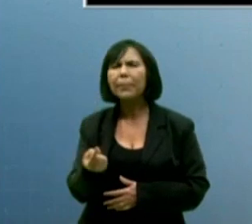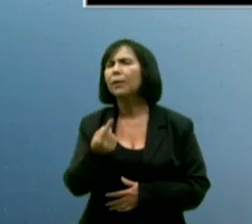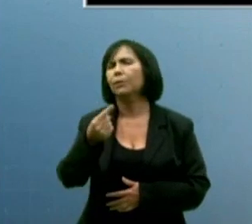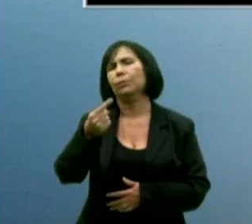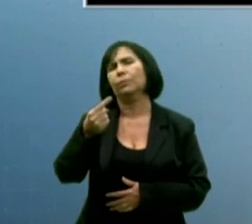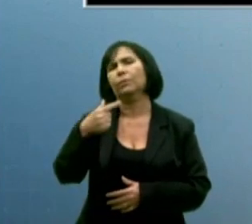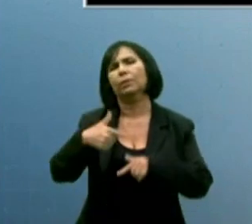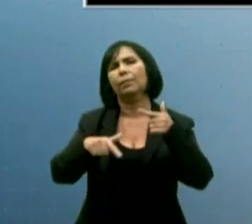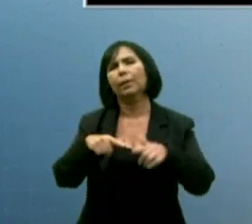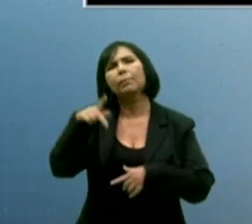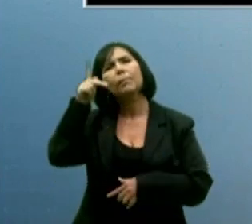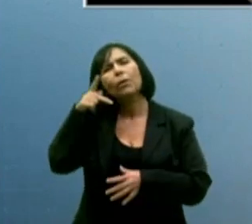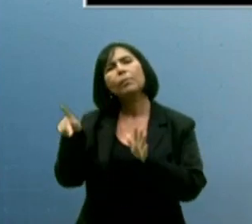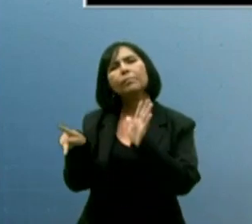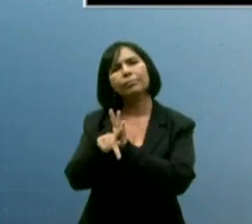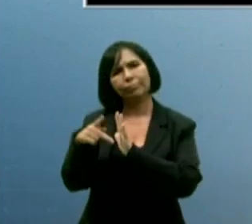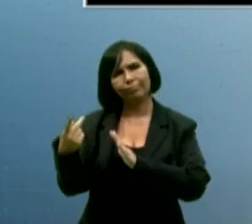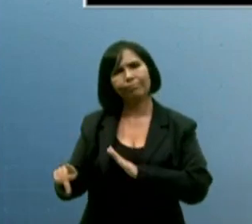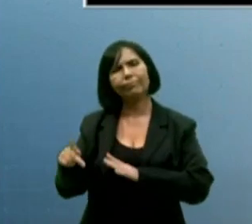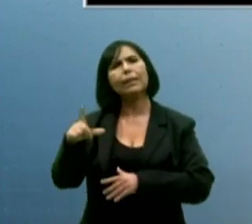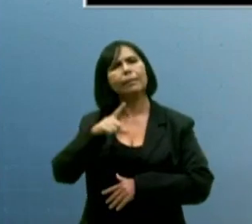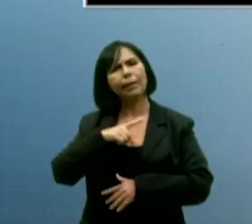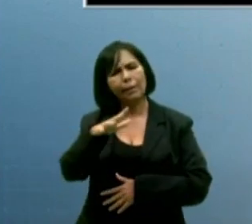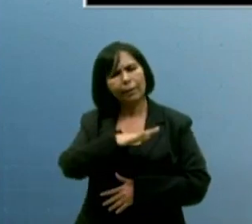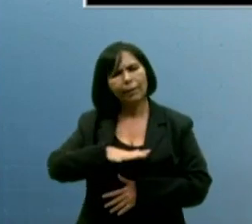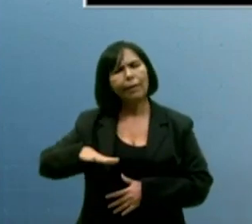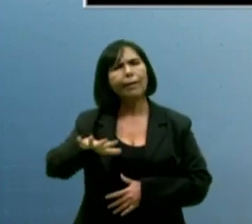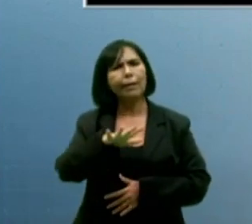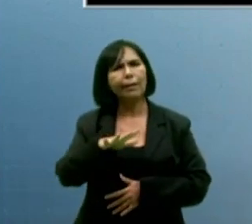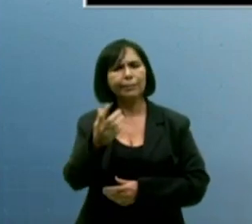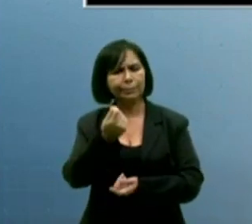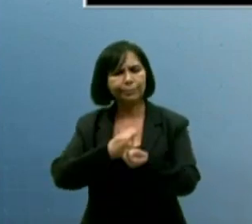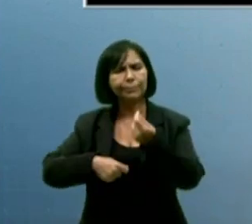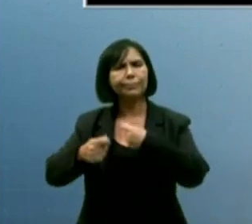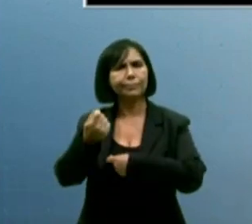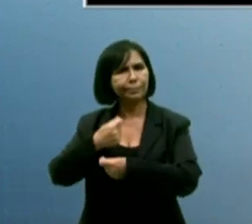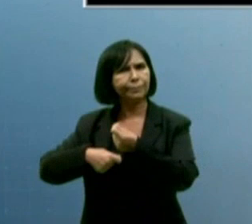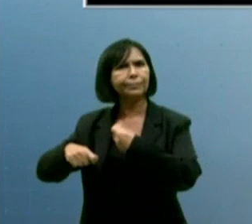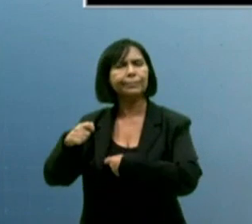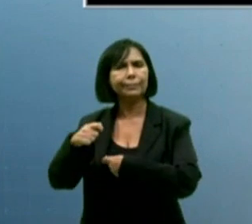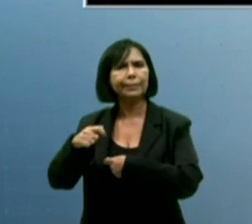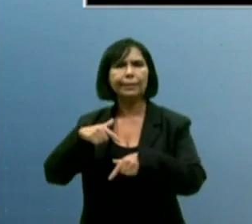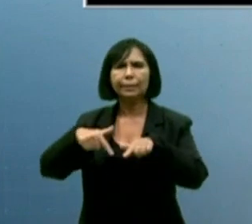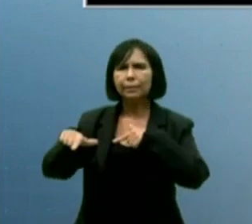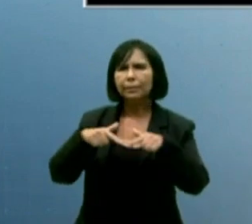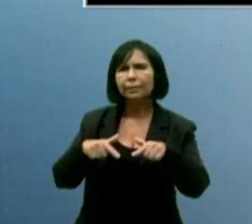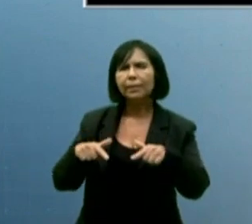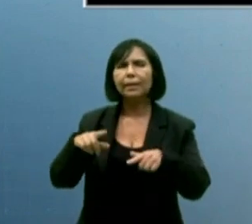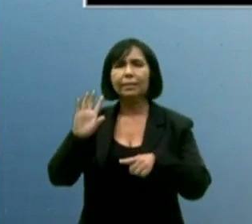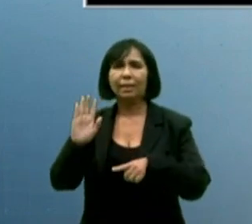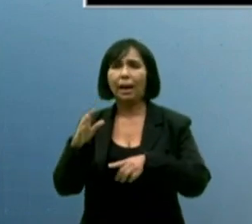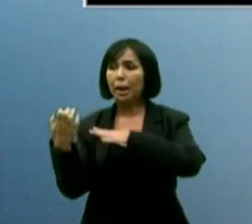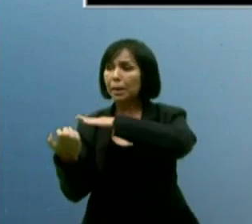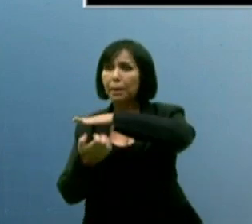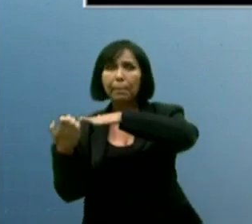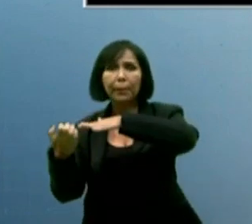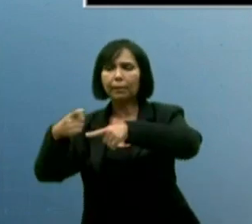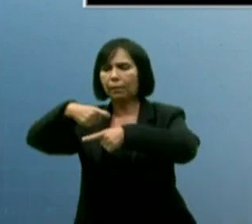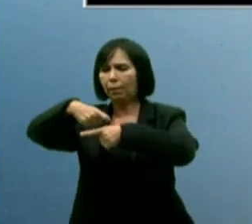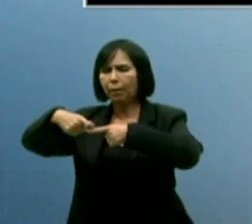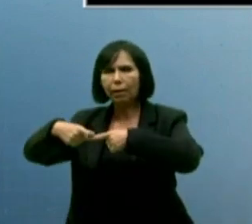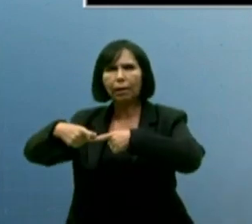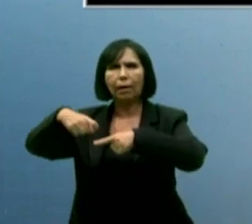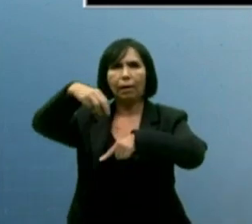Paraíba. Nós criamos um ambiente de negócio onde tivemos a oportunidade de trazer a Colgate, a Palma Olívia, a Capsberg,